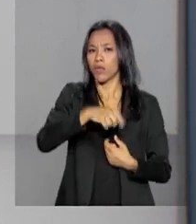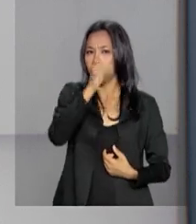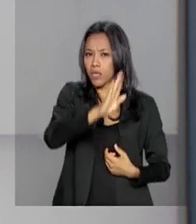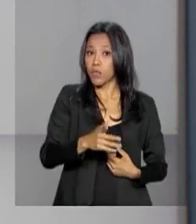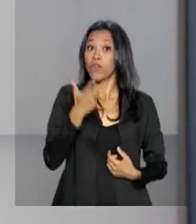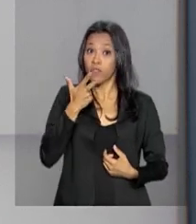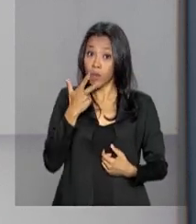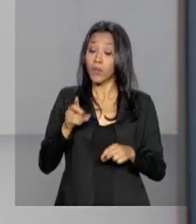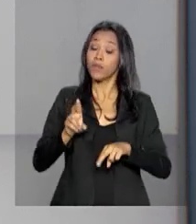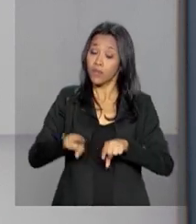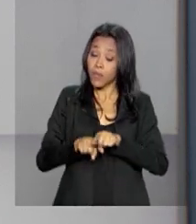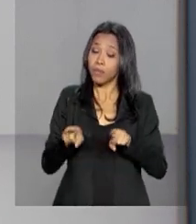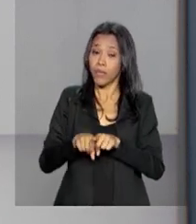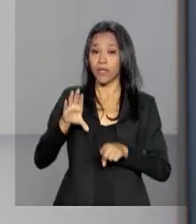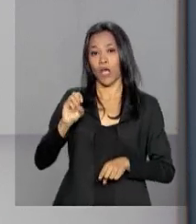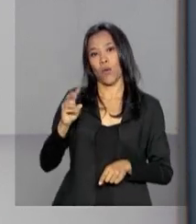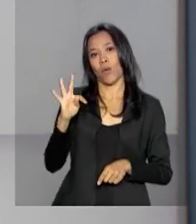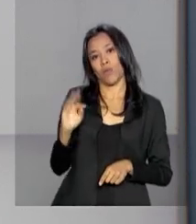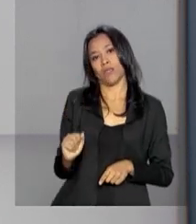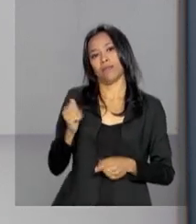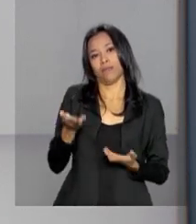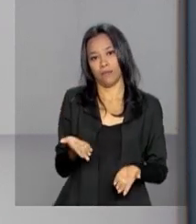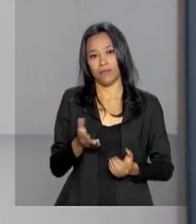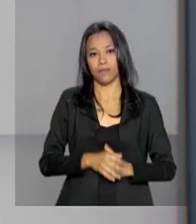às exportações para os Estados Unidos.